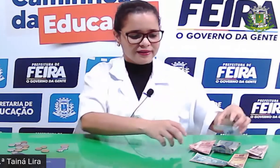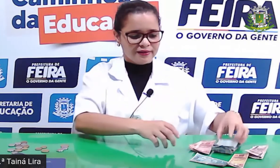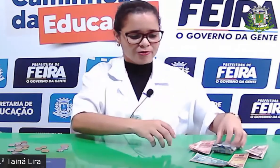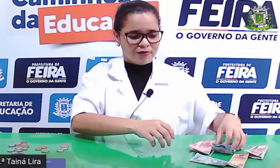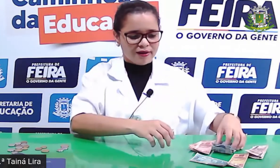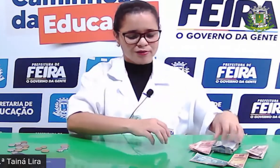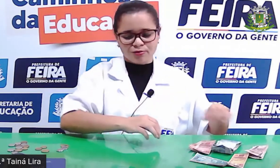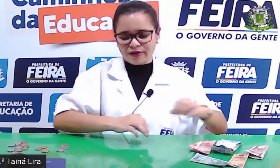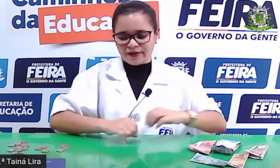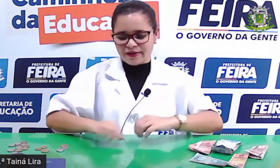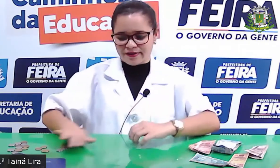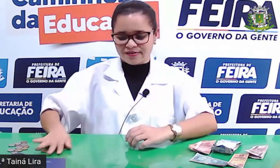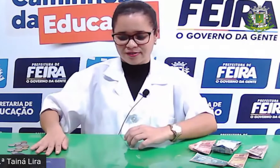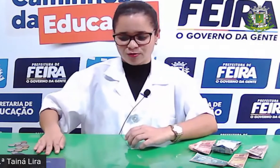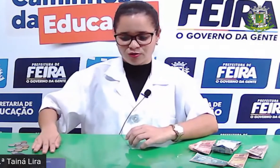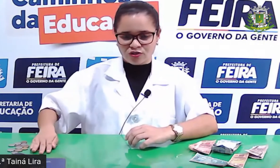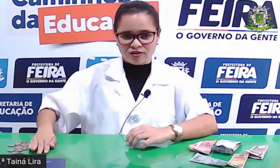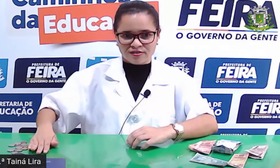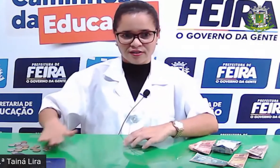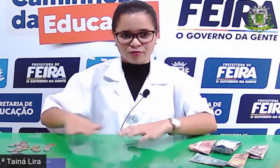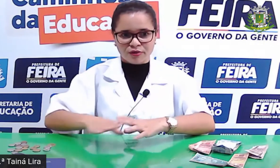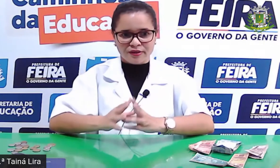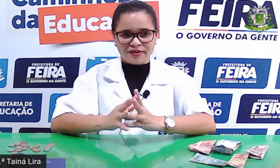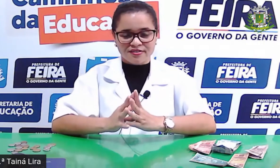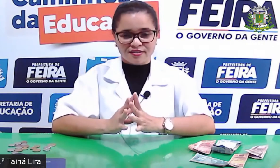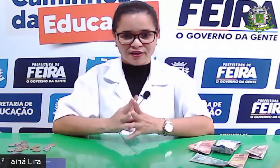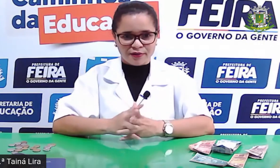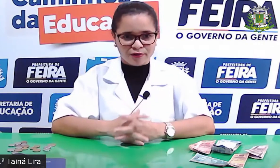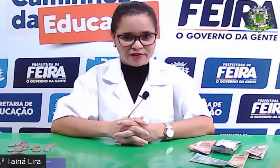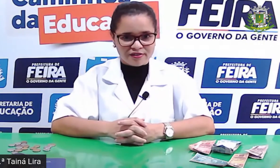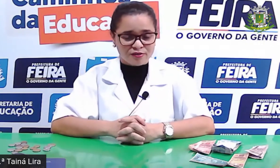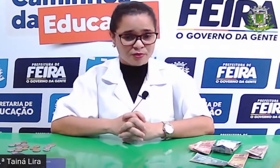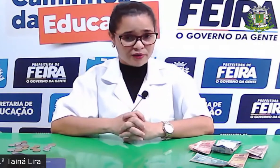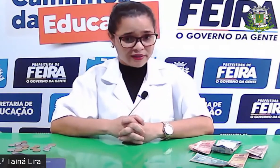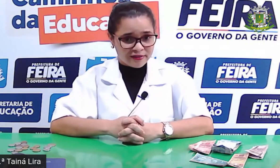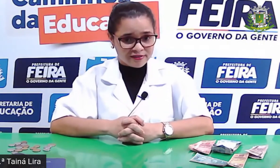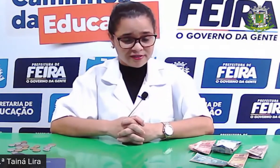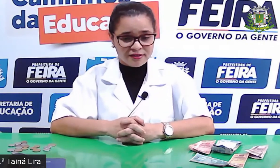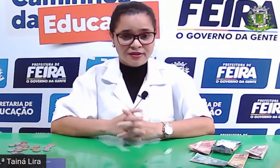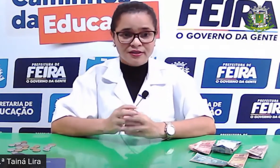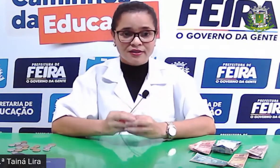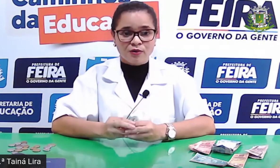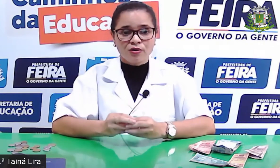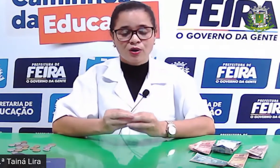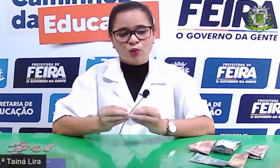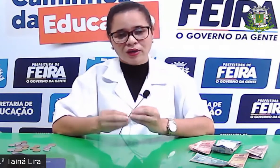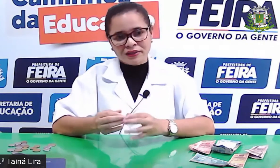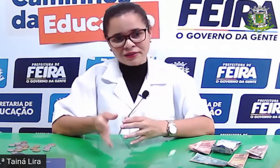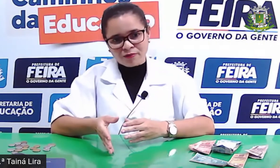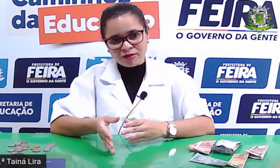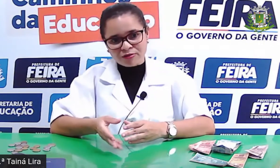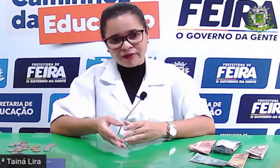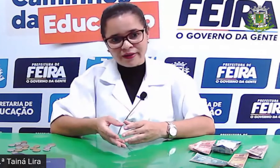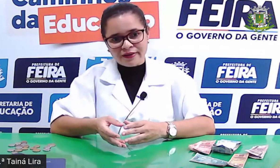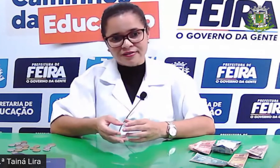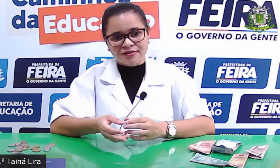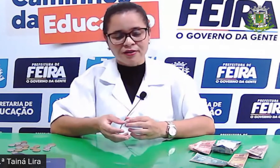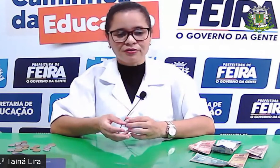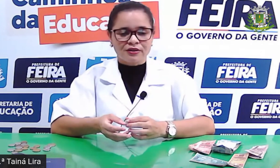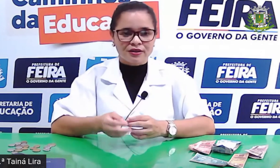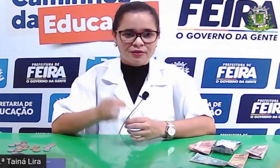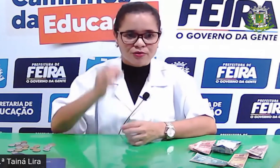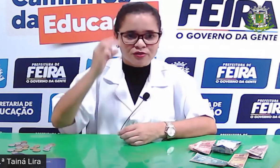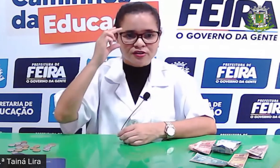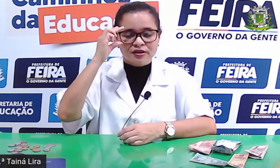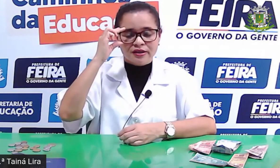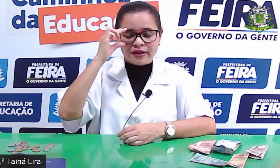Quarenta quatro reais, utilizando aqui as cédulas e as moedas. Então, quarenta quatro reais, não